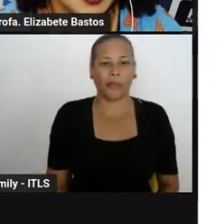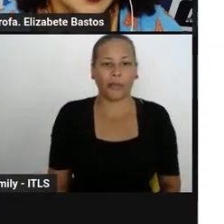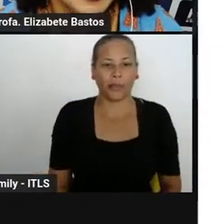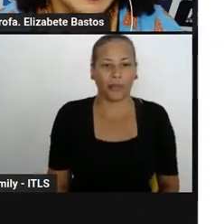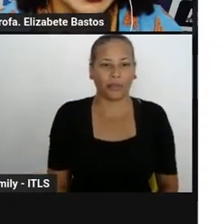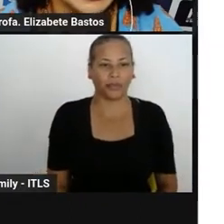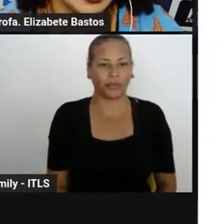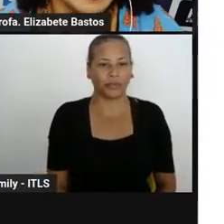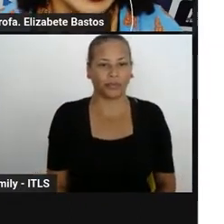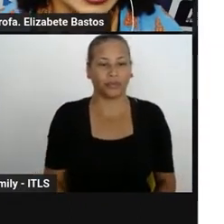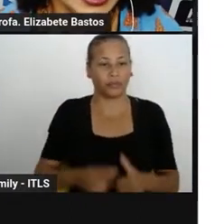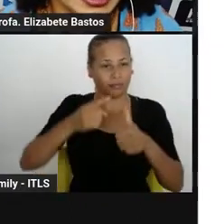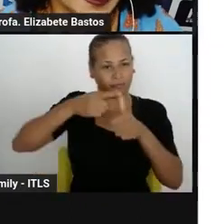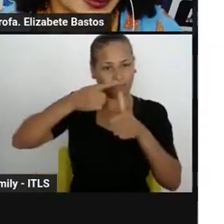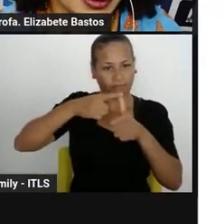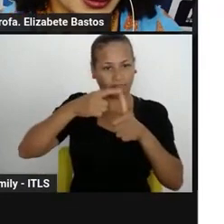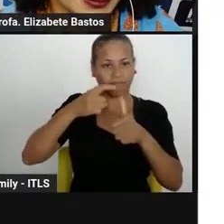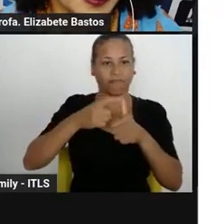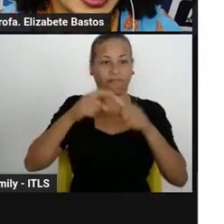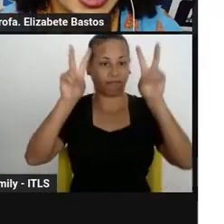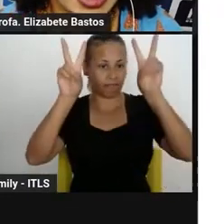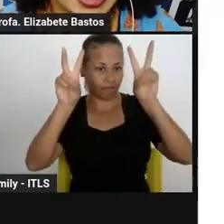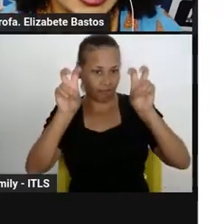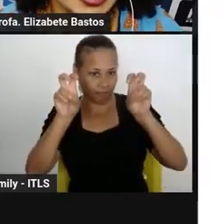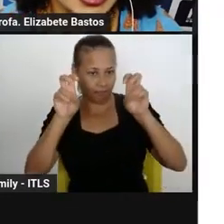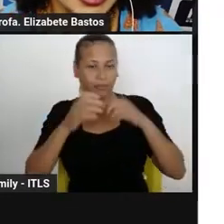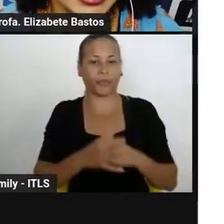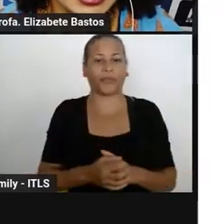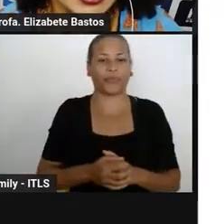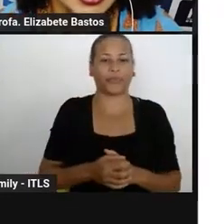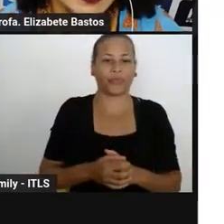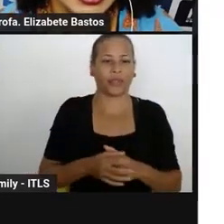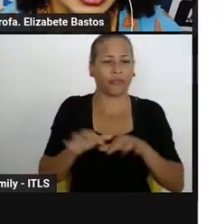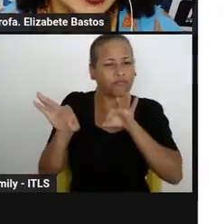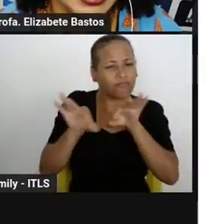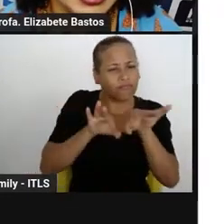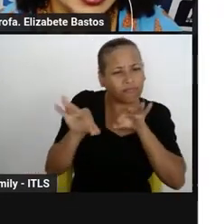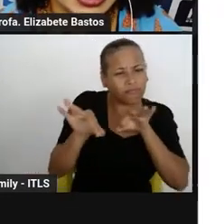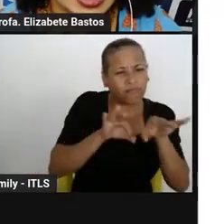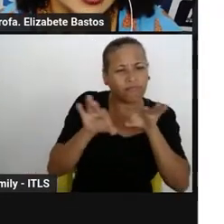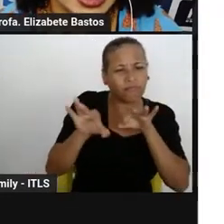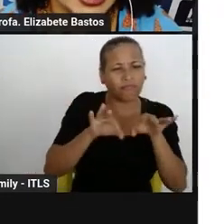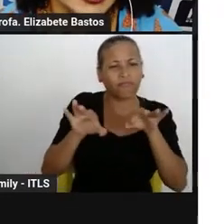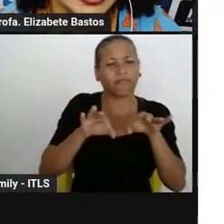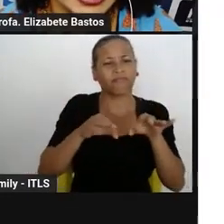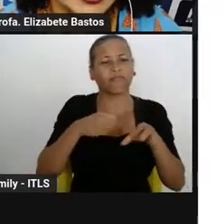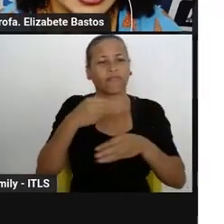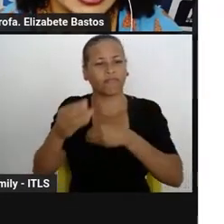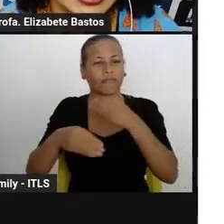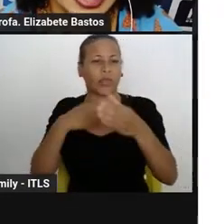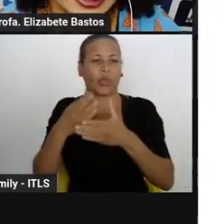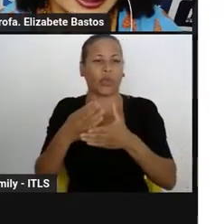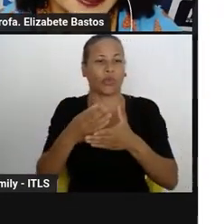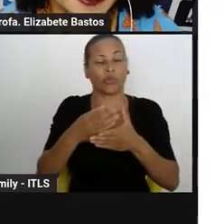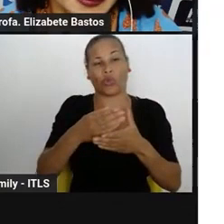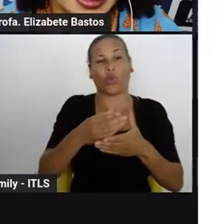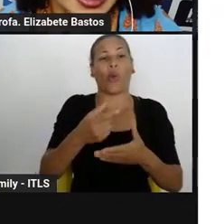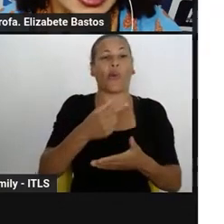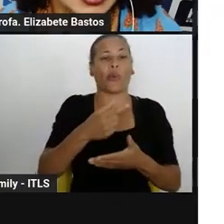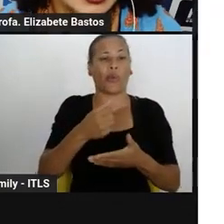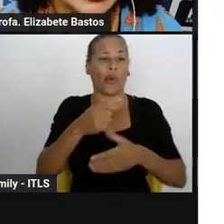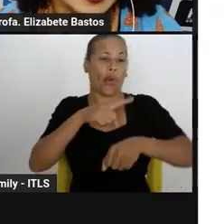Bom, o primeiro tópico a ser exposto são as orientações para a distribuição de carga horária nos anos iniciais.